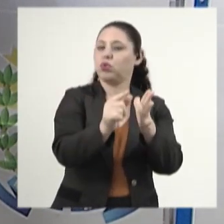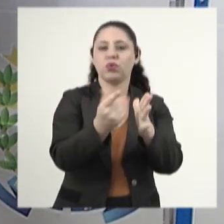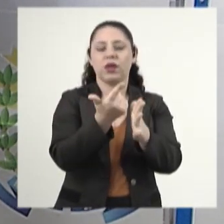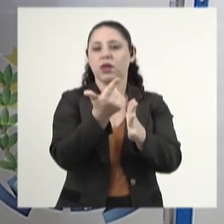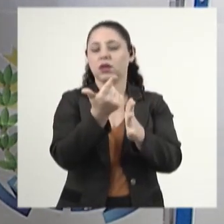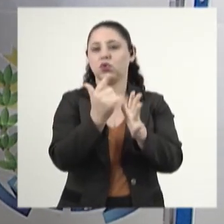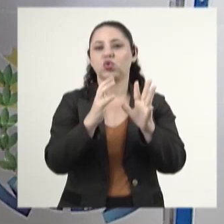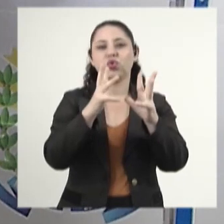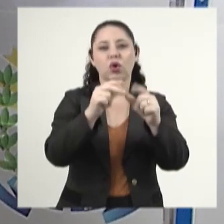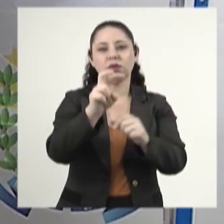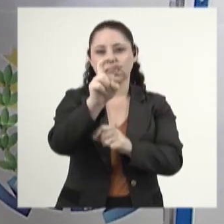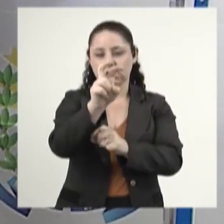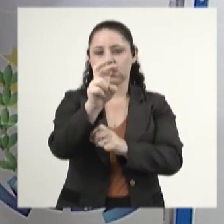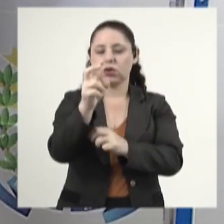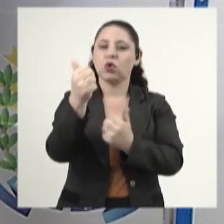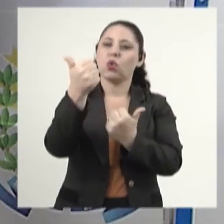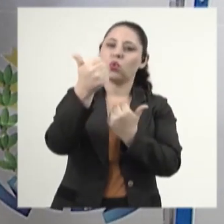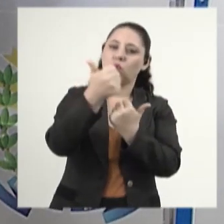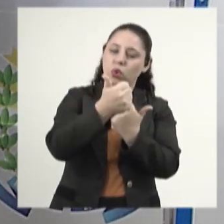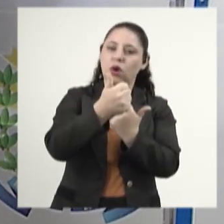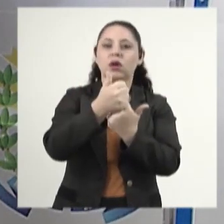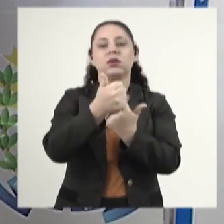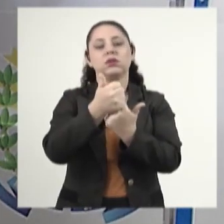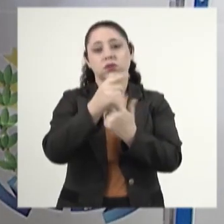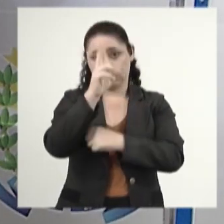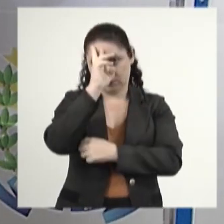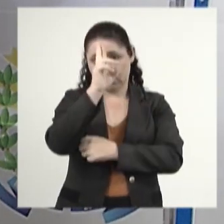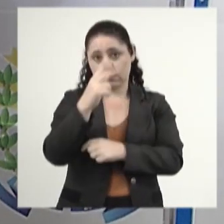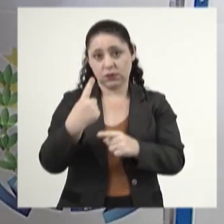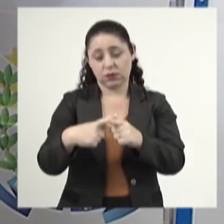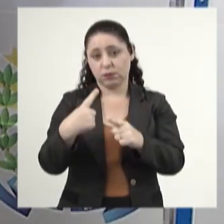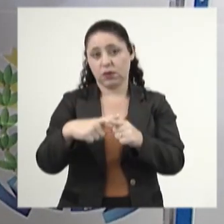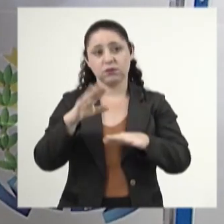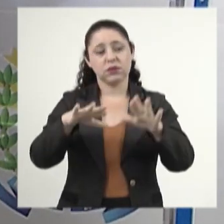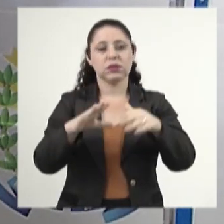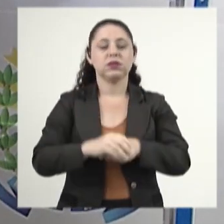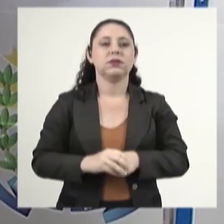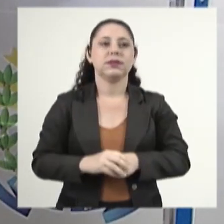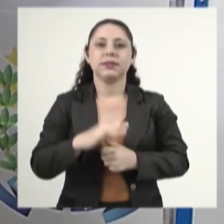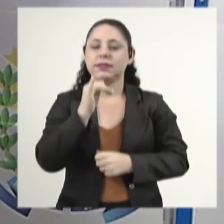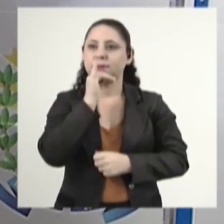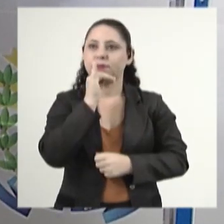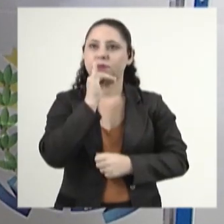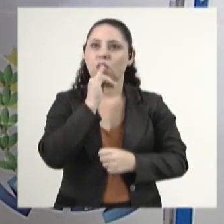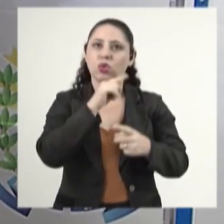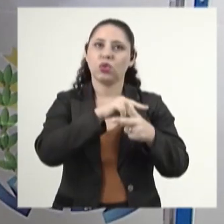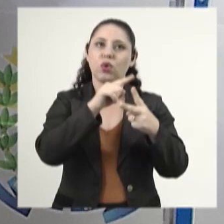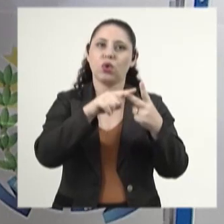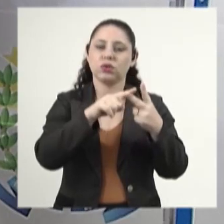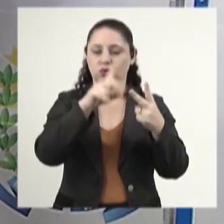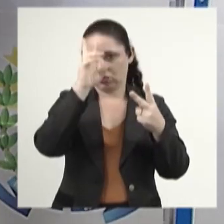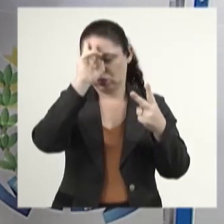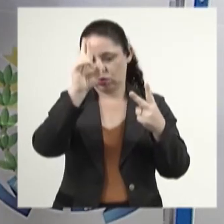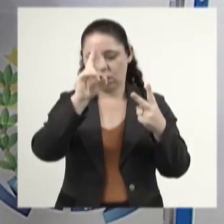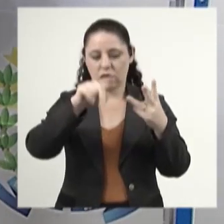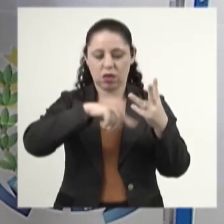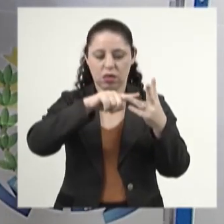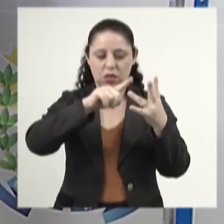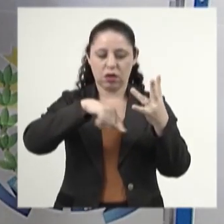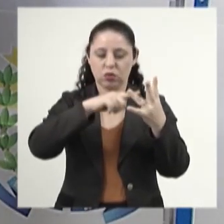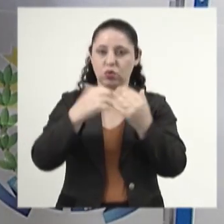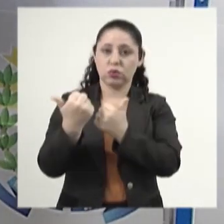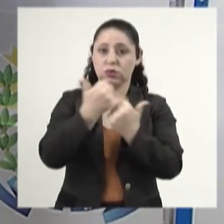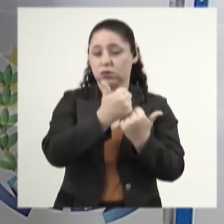ocuparam todas as cinco titulares e cinco suplentes, porque é reflexo, né? Se um bloco tem duas titulares, automaticamente tem duas